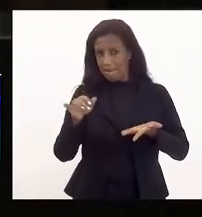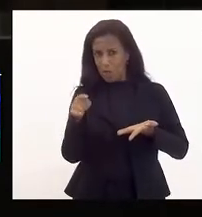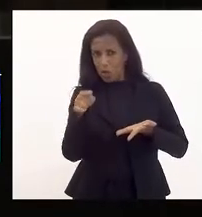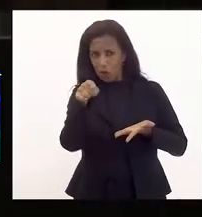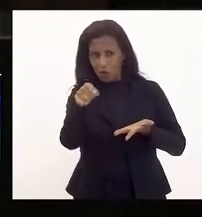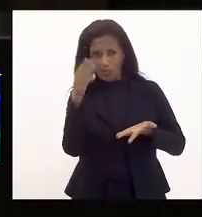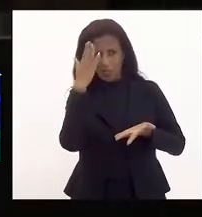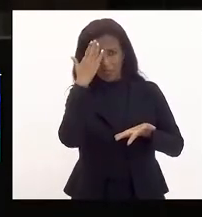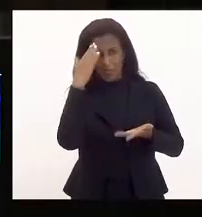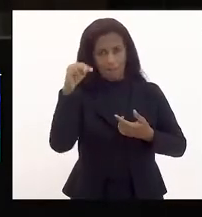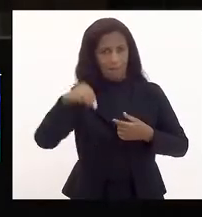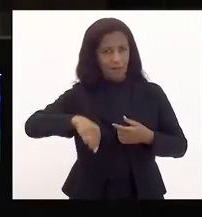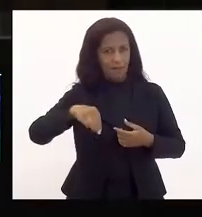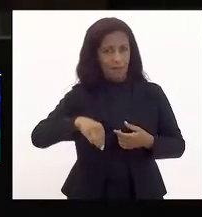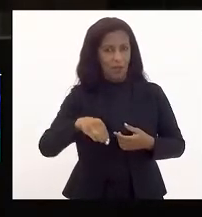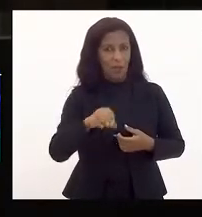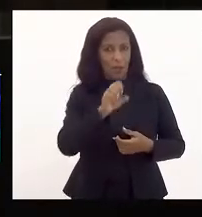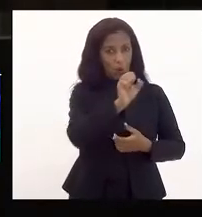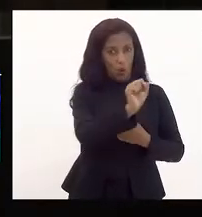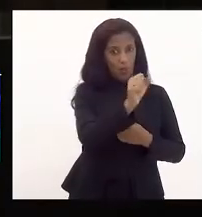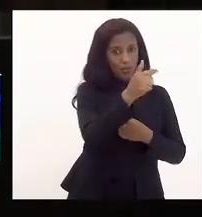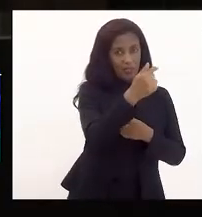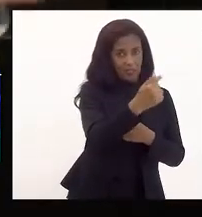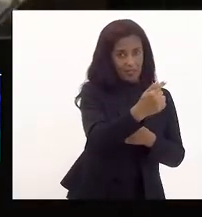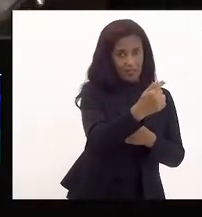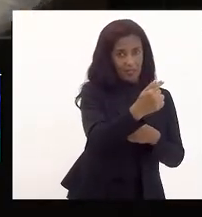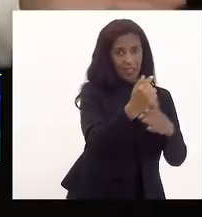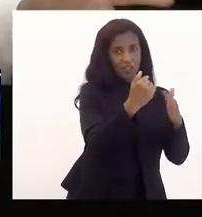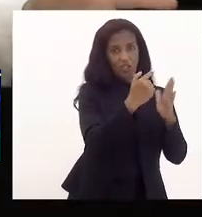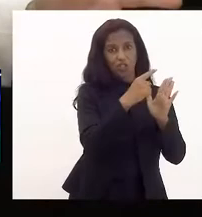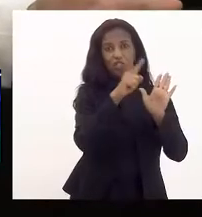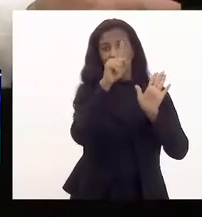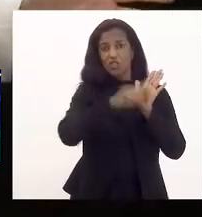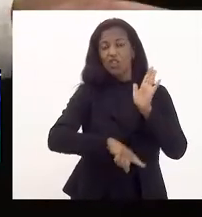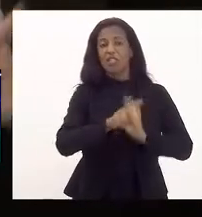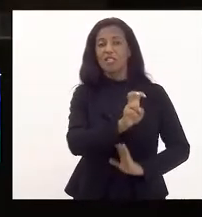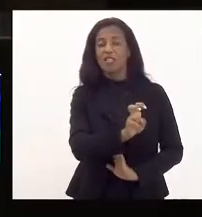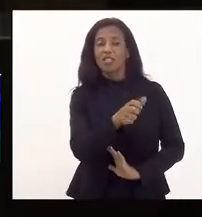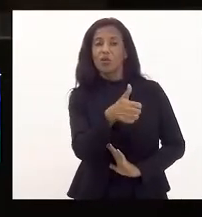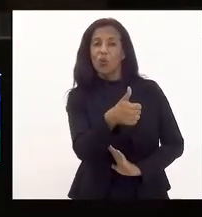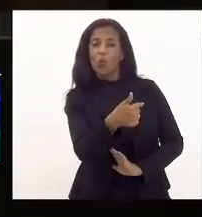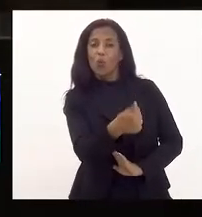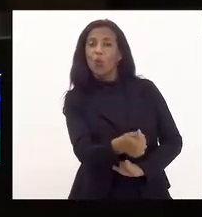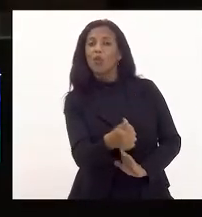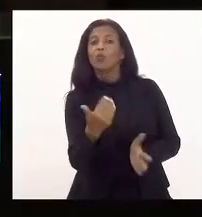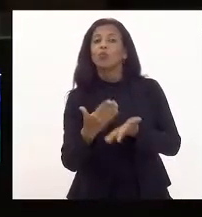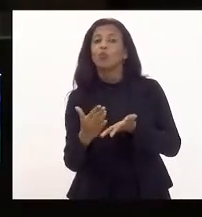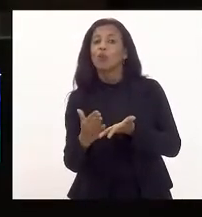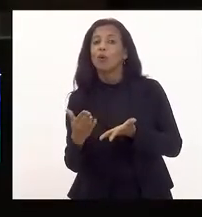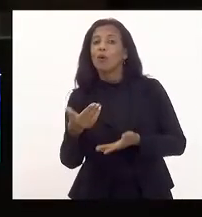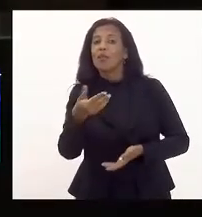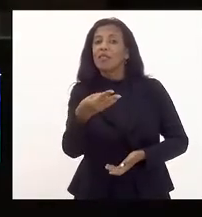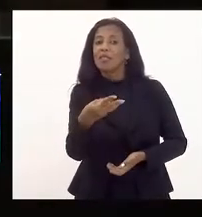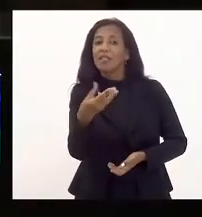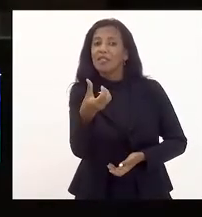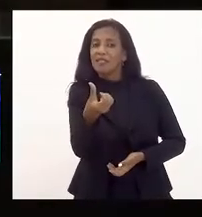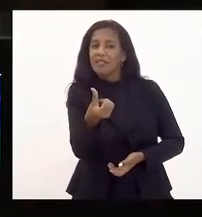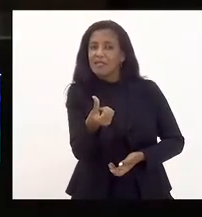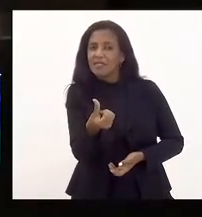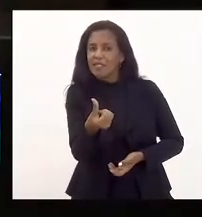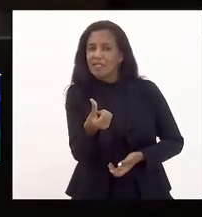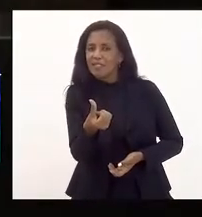da matemática, certo? R 87, tira R$ 51,00, que é da máquina, sobra quanto? R$ 36%.